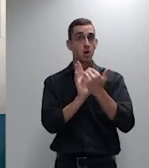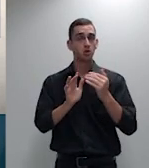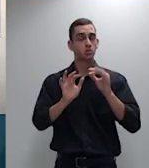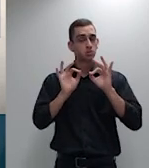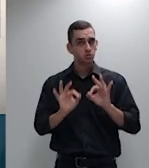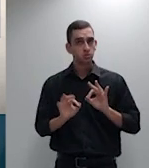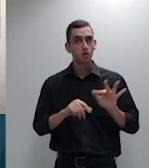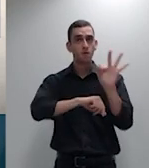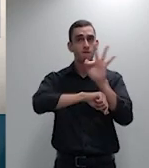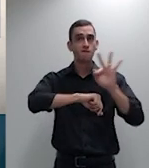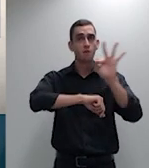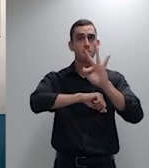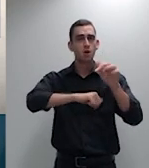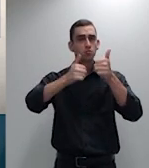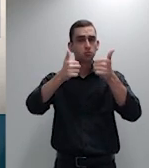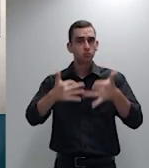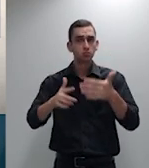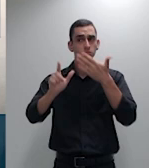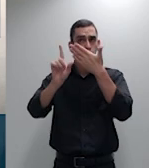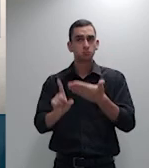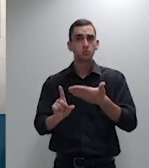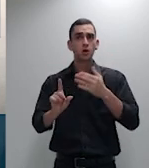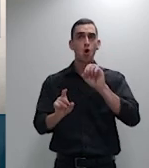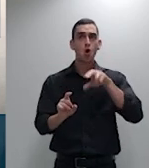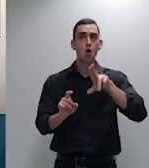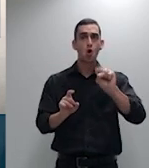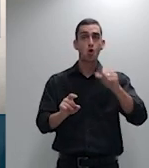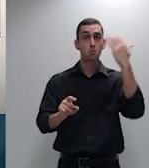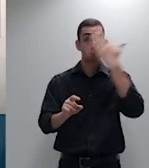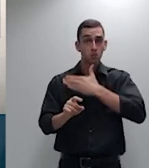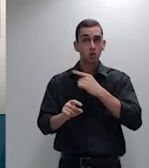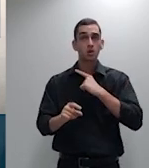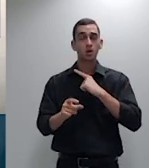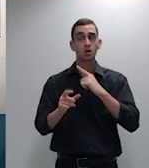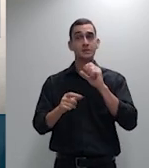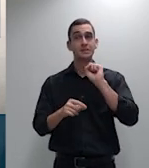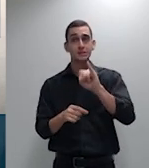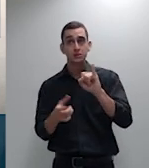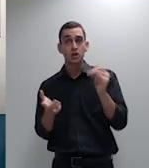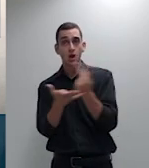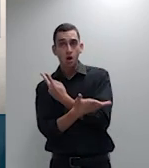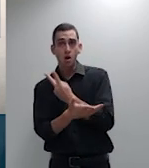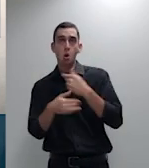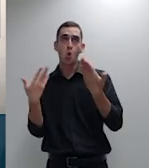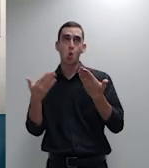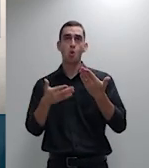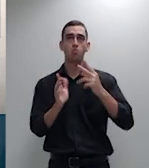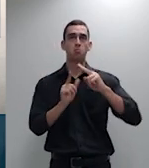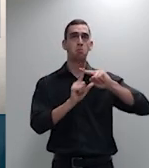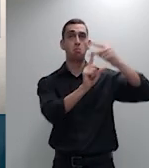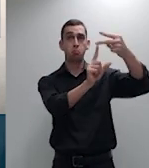provar a alegada inadequação atorial dos índices e eu me refiro ao recurso especial